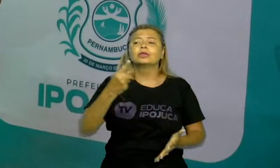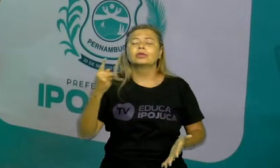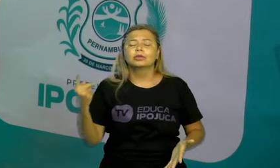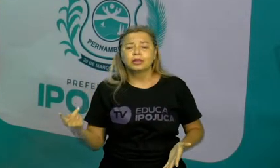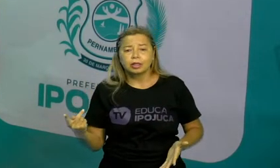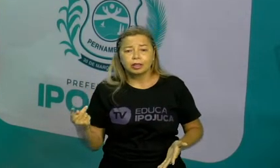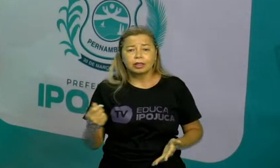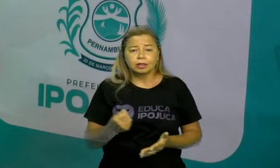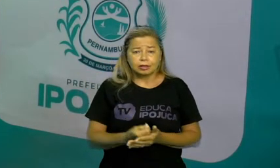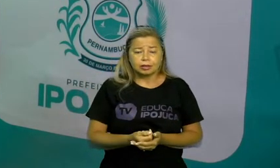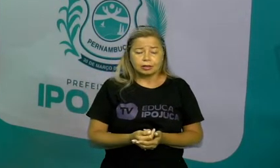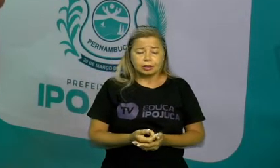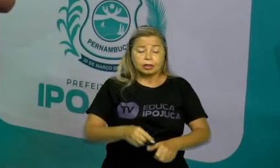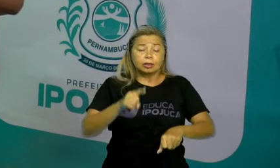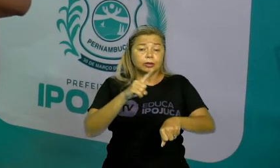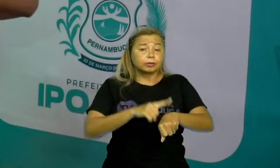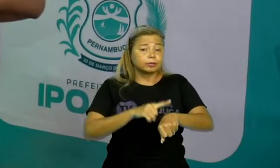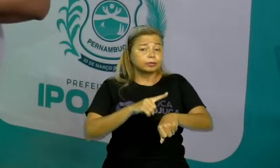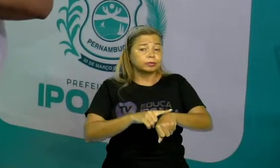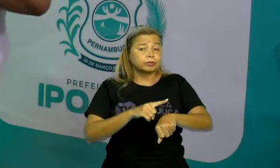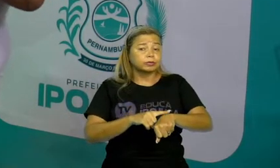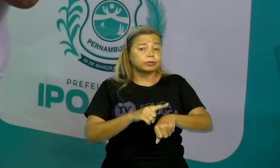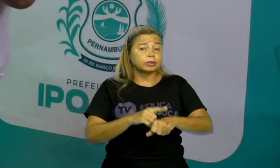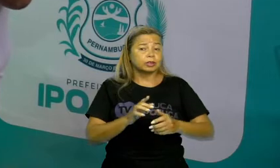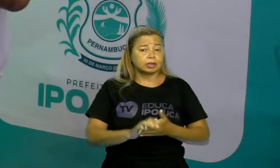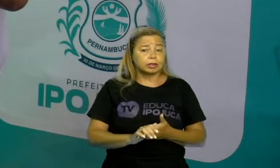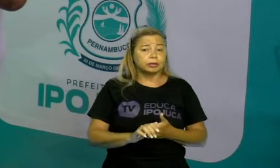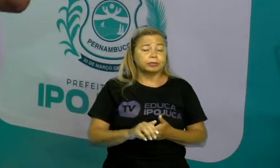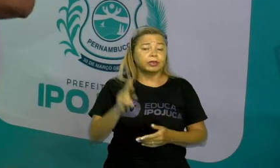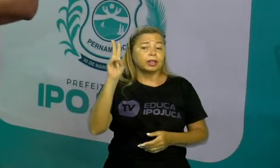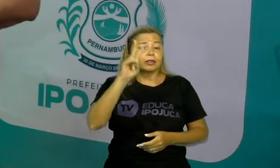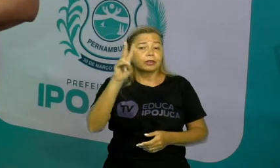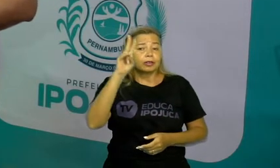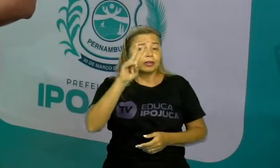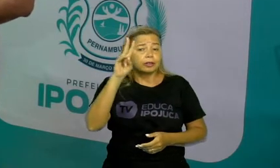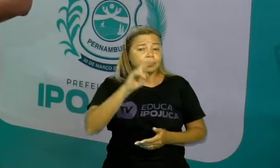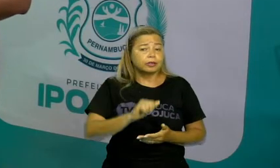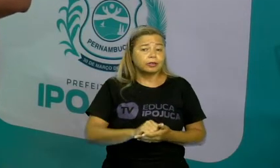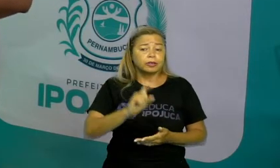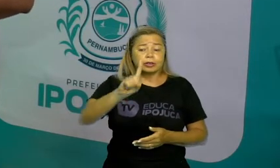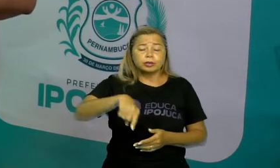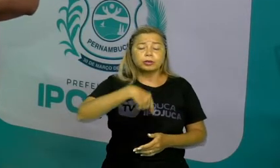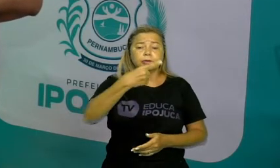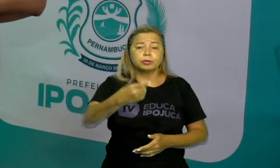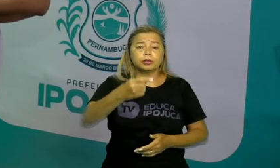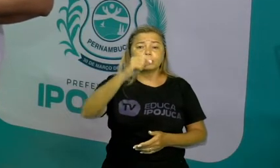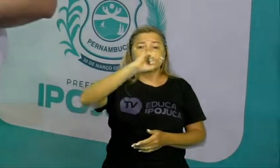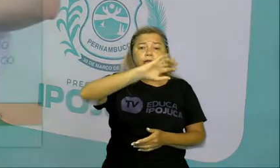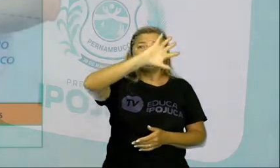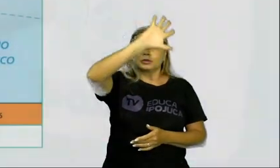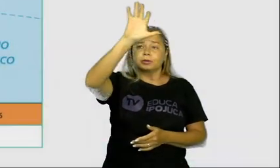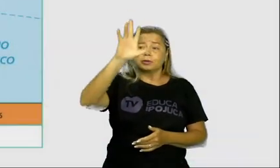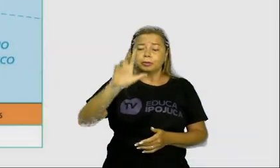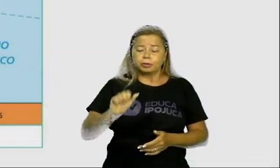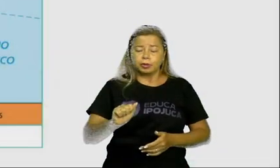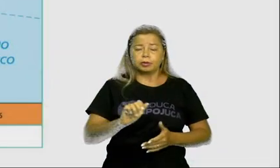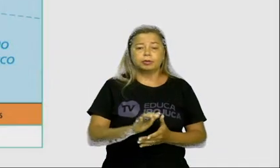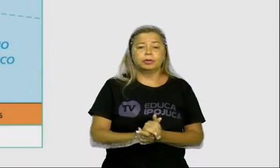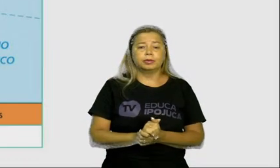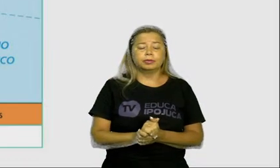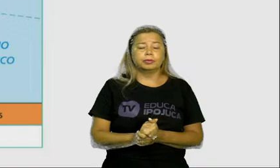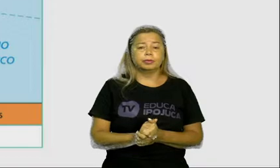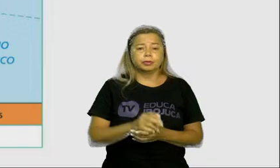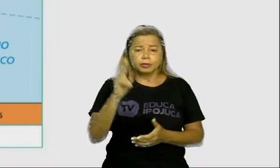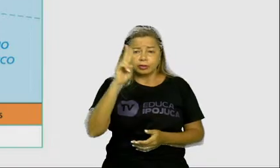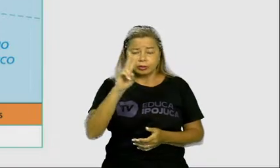fusos horários. A gente vai ver no próximo mapa como são divididos os fusos horários aqui no Brasil. Vejam